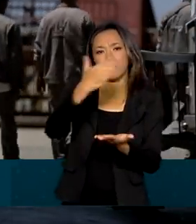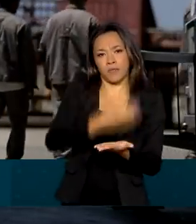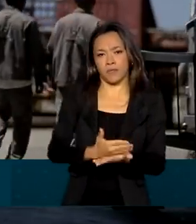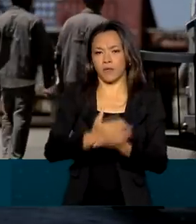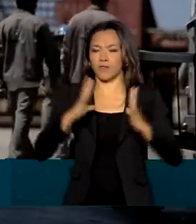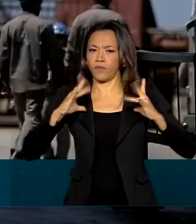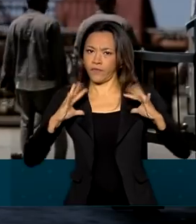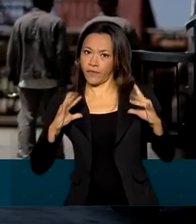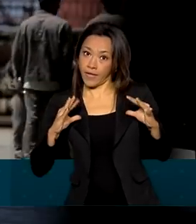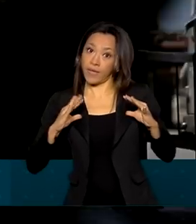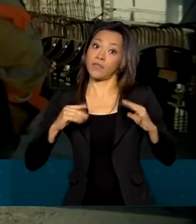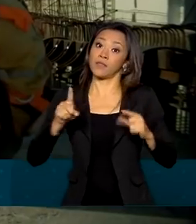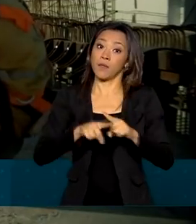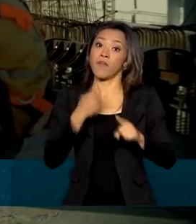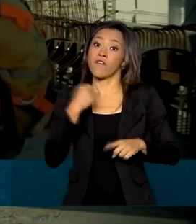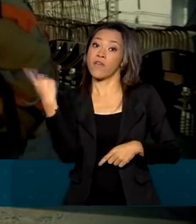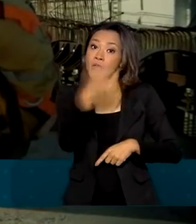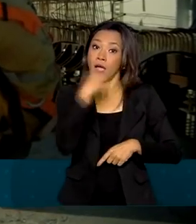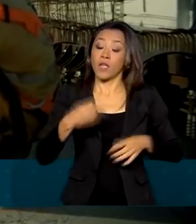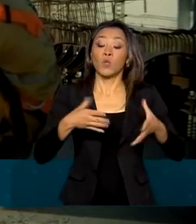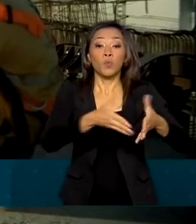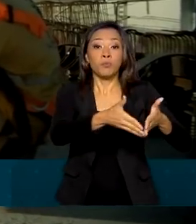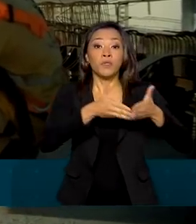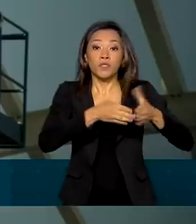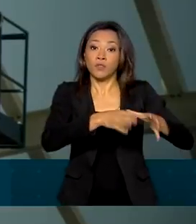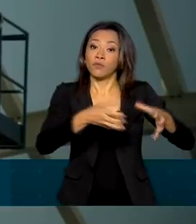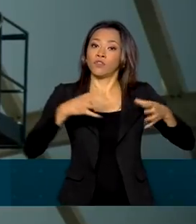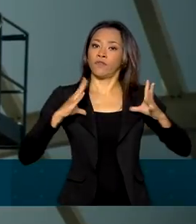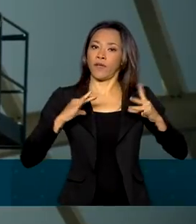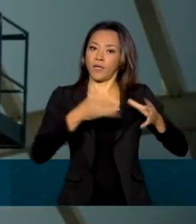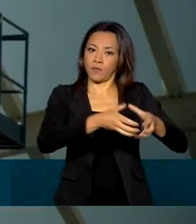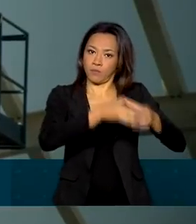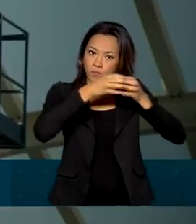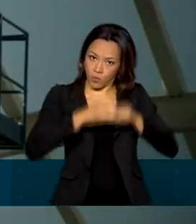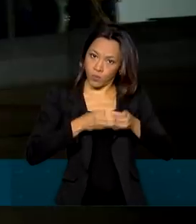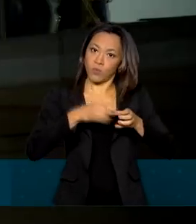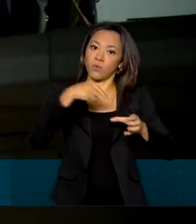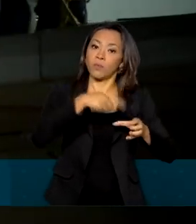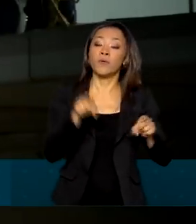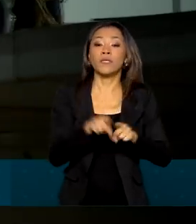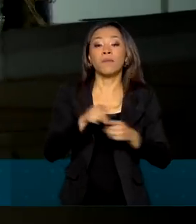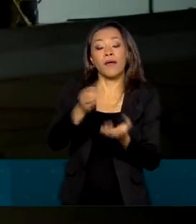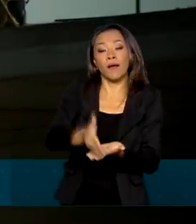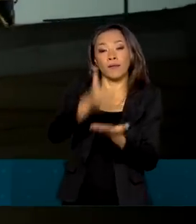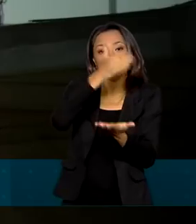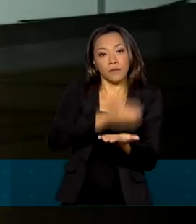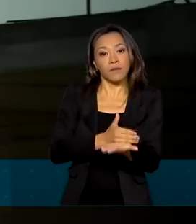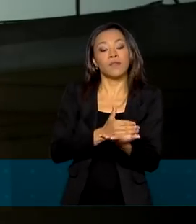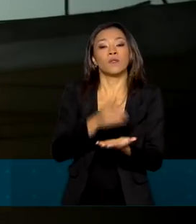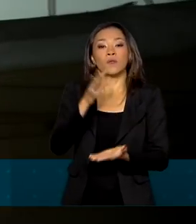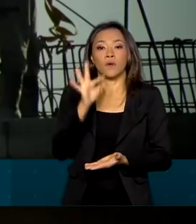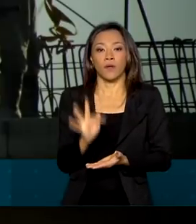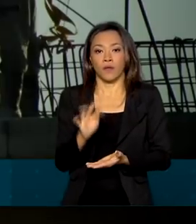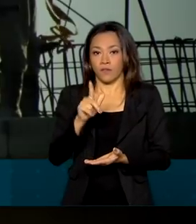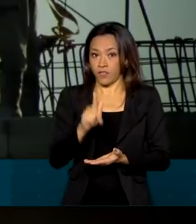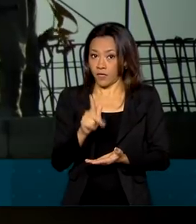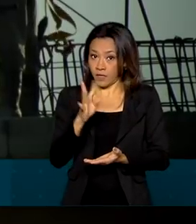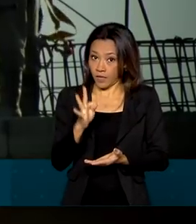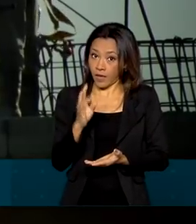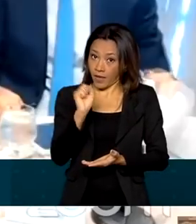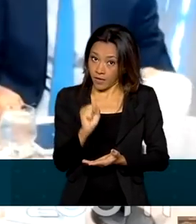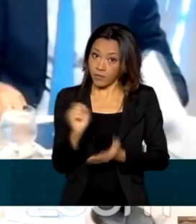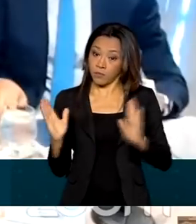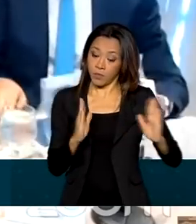concessão de férias coletivas, o uso do banco de horas e o adiamento do recolhimento do FGTS por quatro